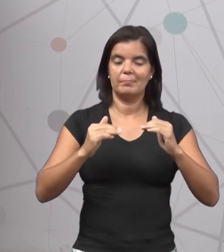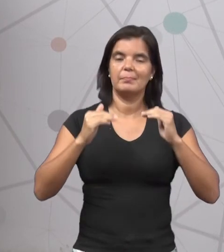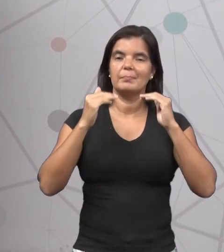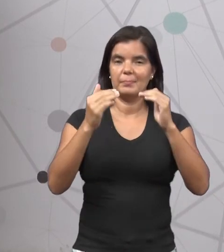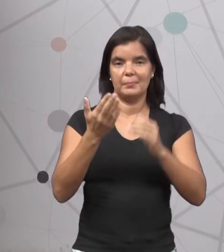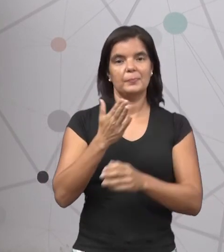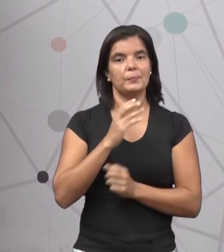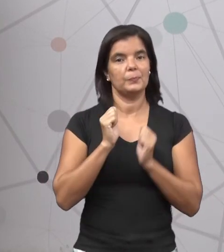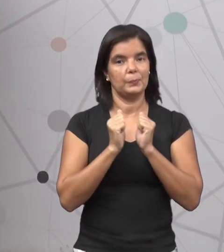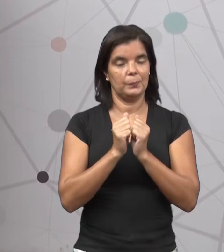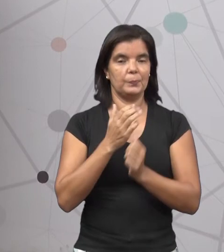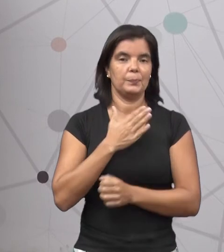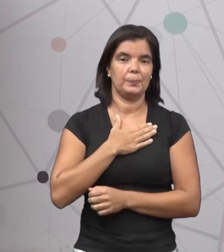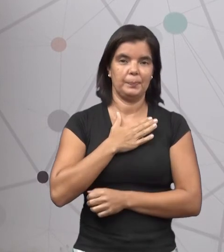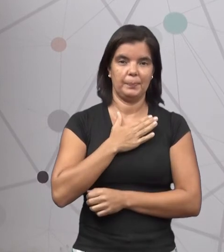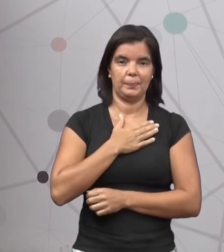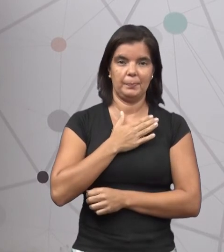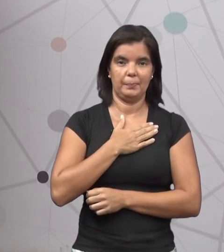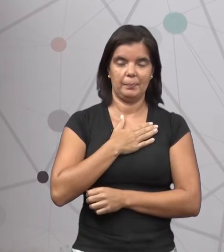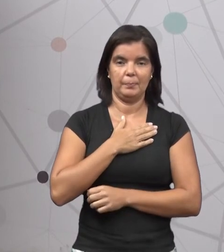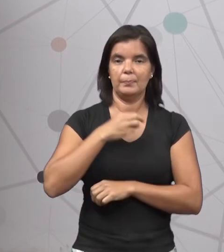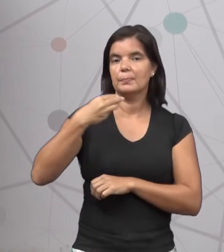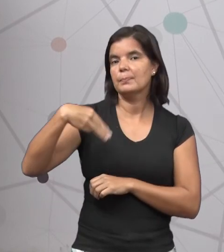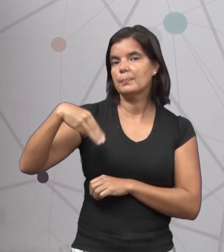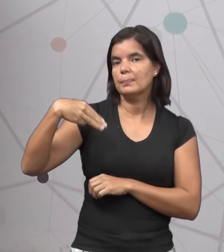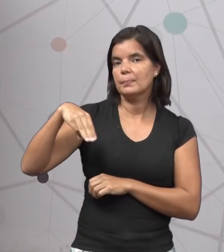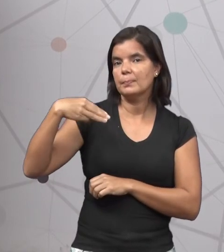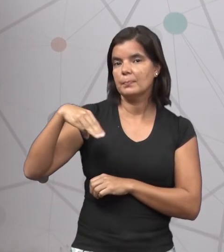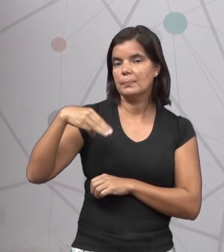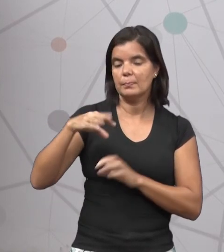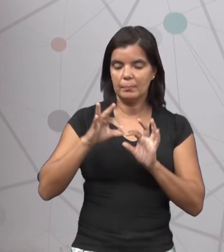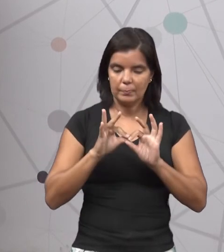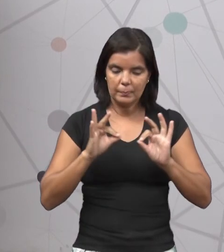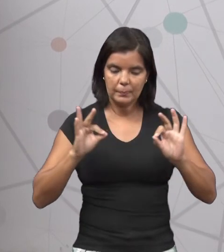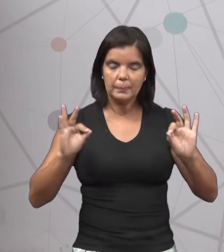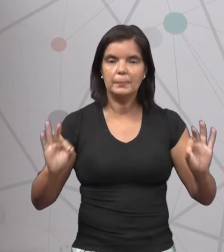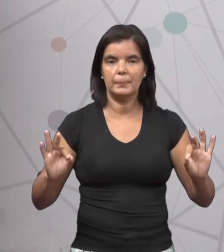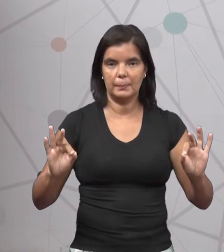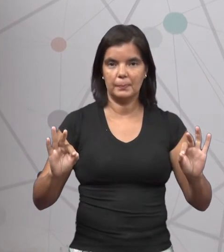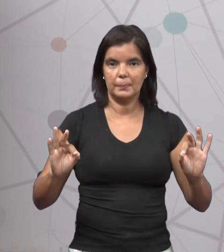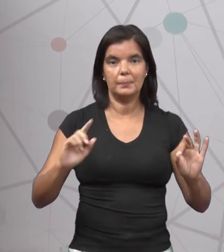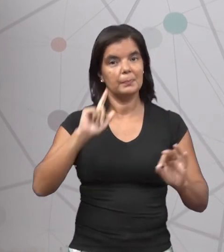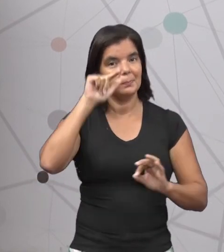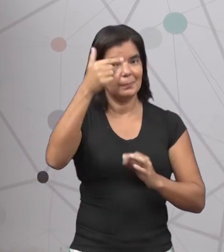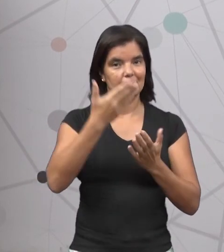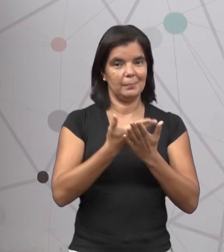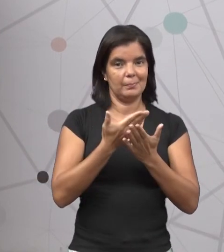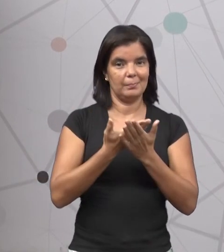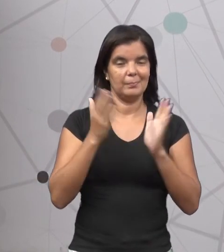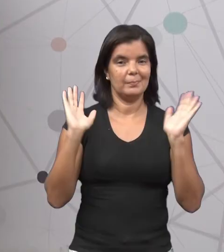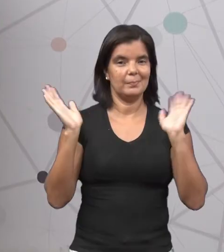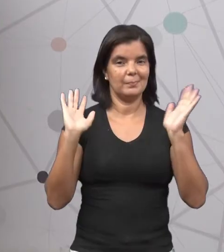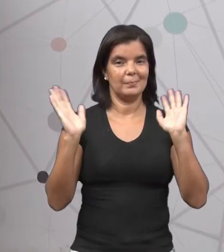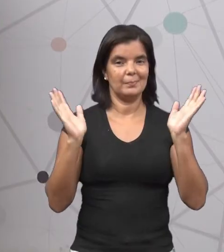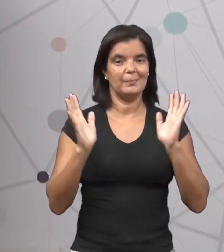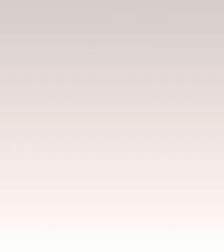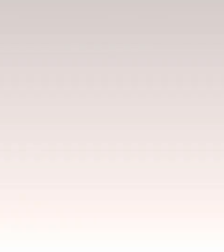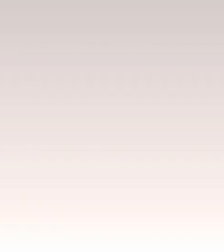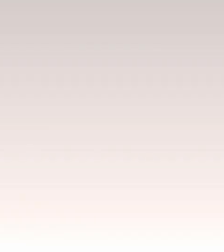Comigo Sobre Matemática E medidas De cumprimento Na próxima aula Tchau